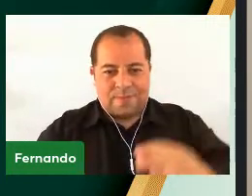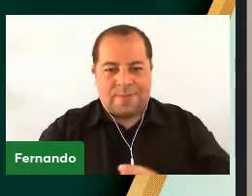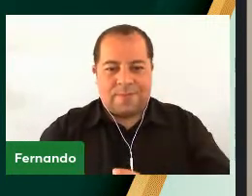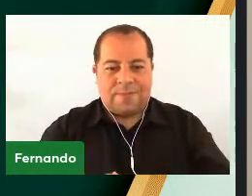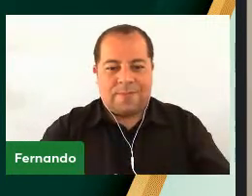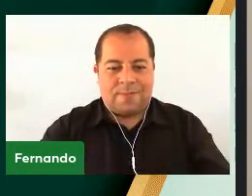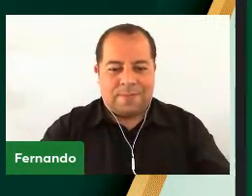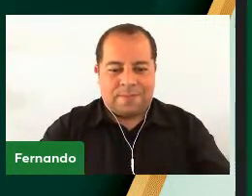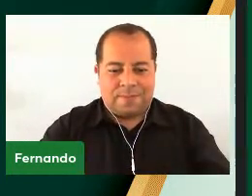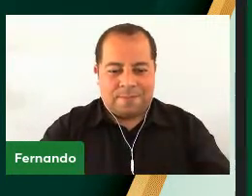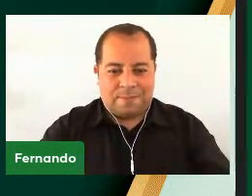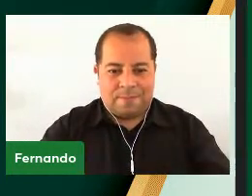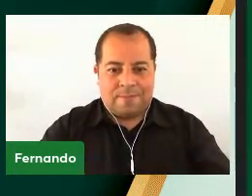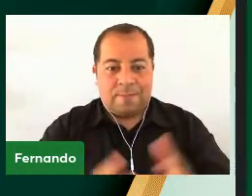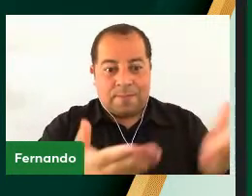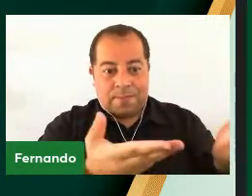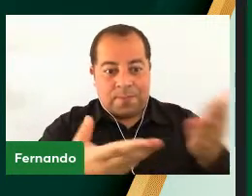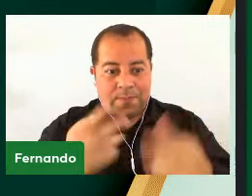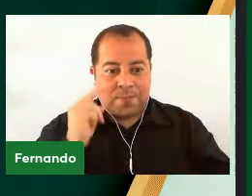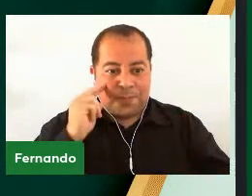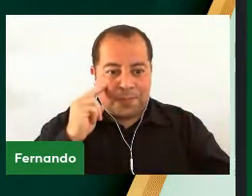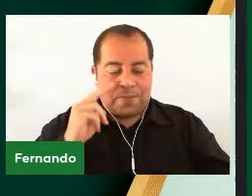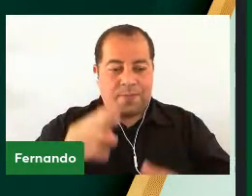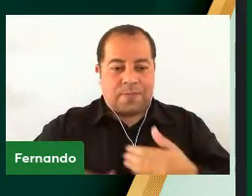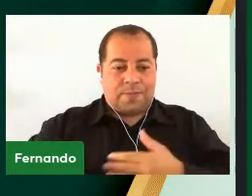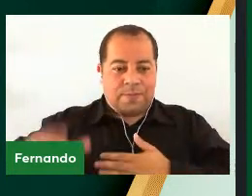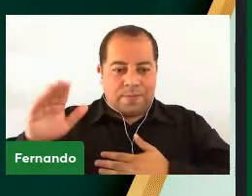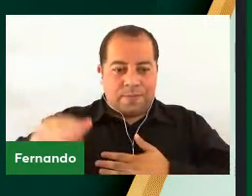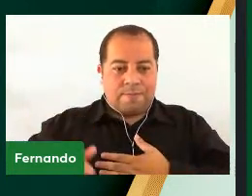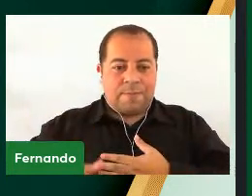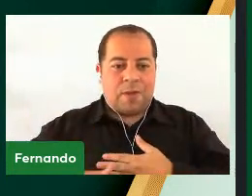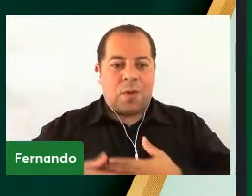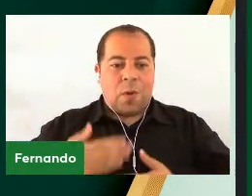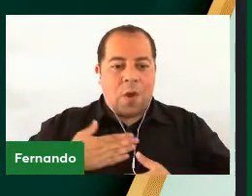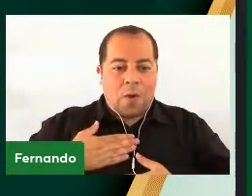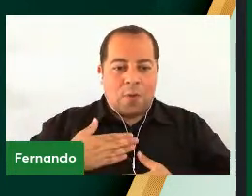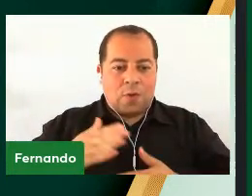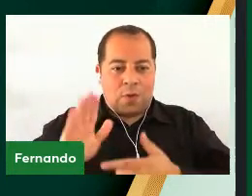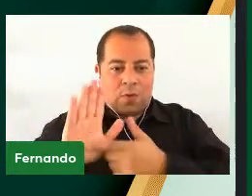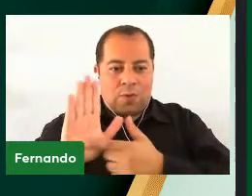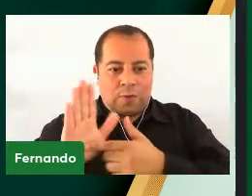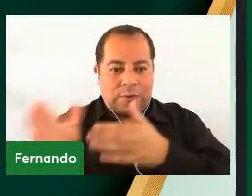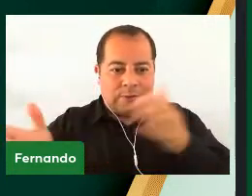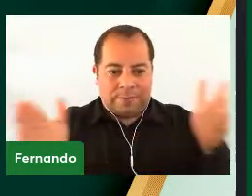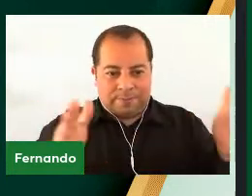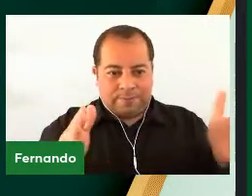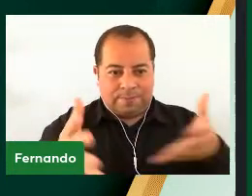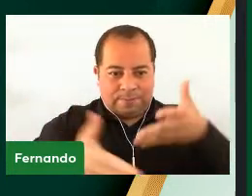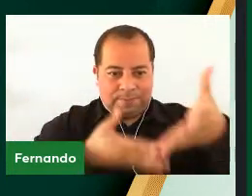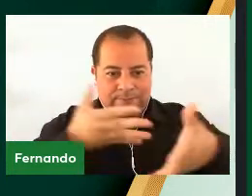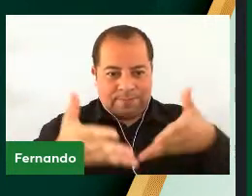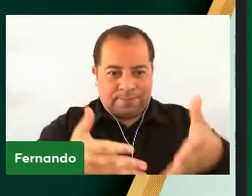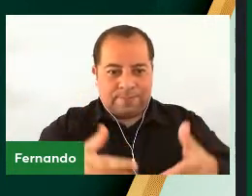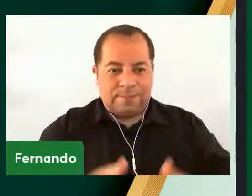Convidamos a todos, para a imposição de respeito, assistirmos o vídeo do Hino Nacional Brasileiro.